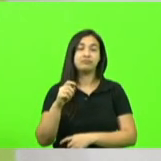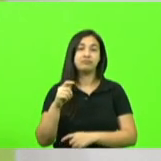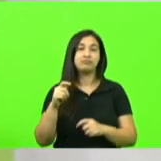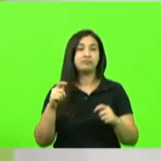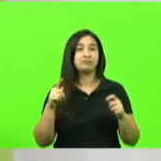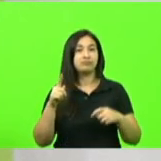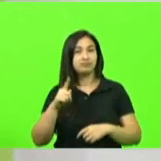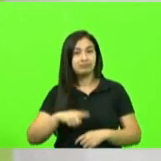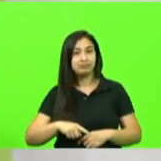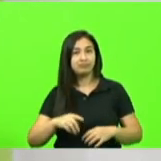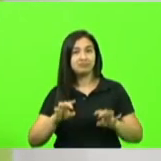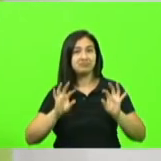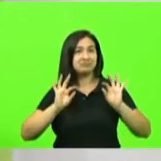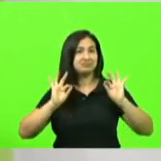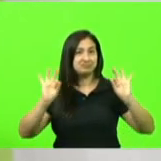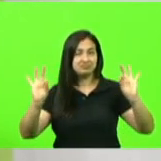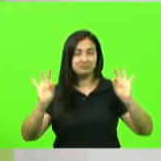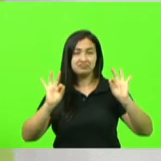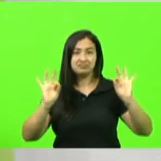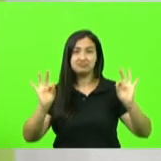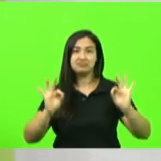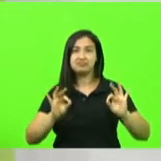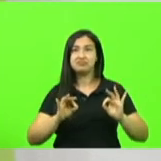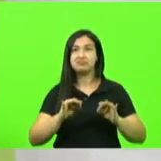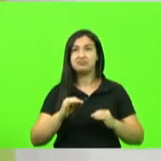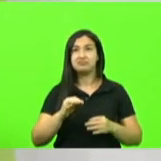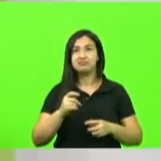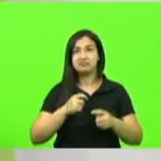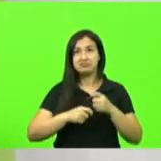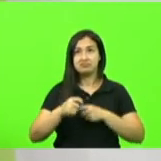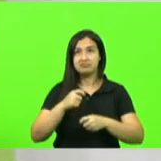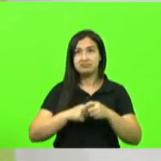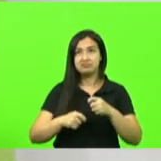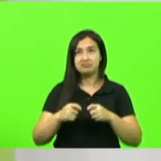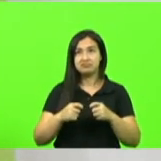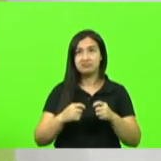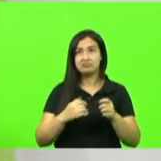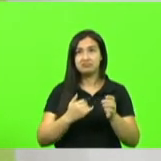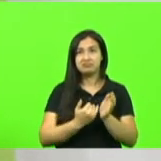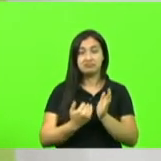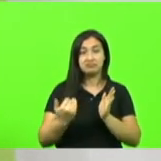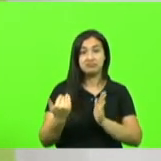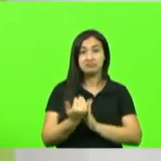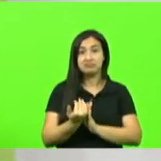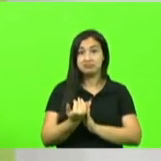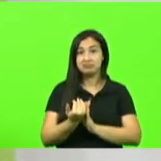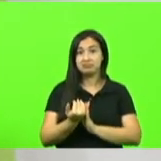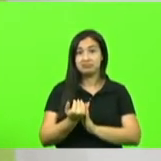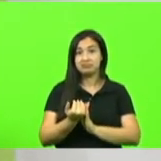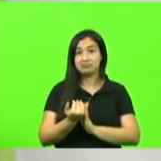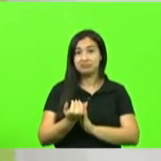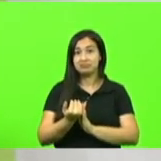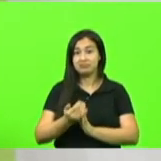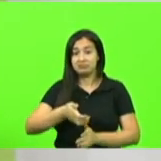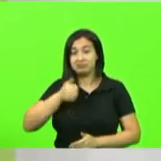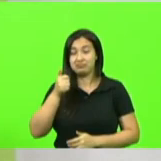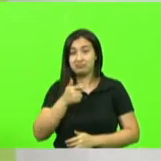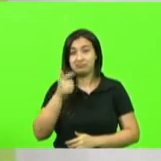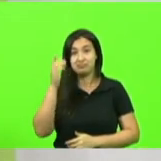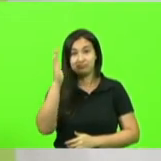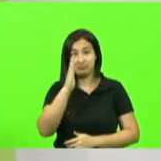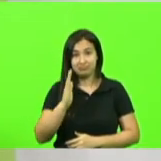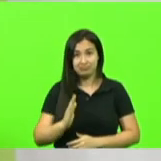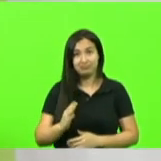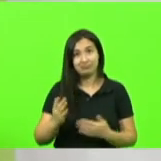economia cresce aí muitas vezes bem melhor do que a economia nacional então foi um dia uma tarde